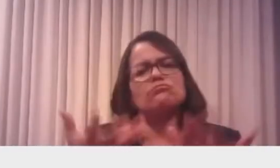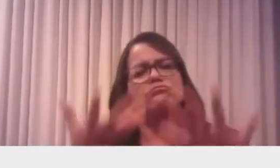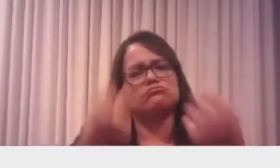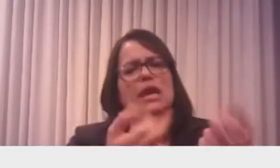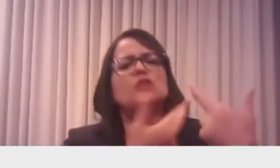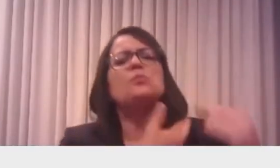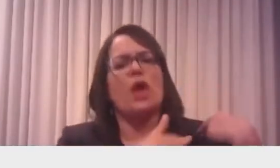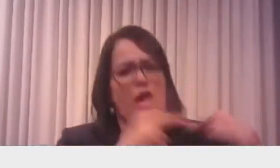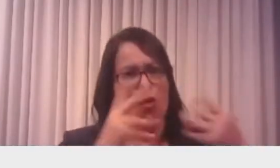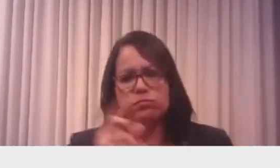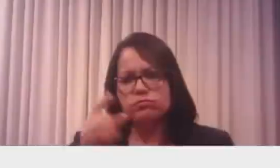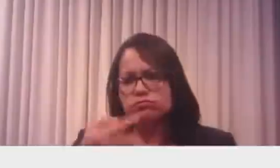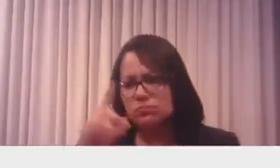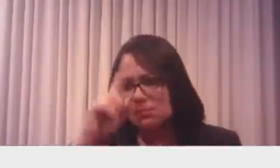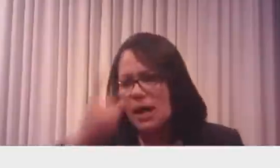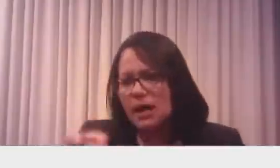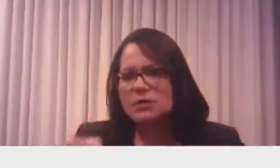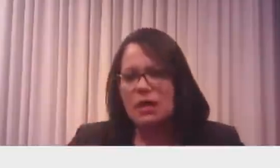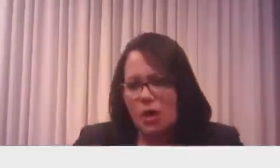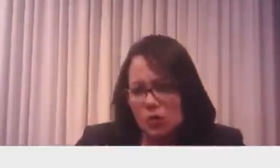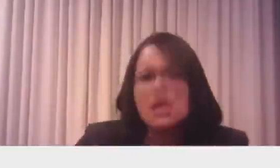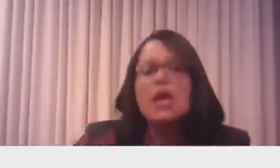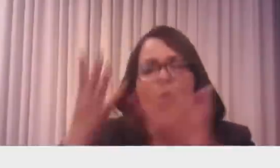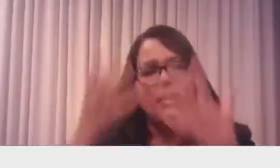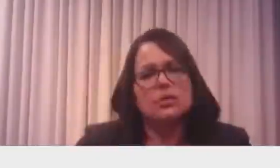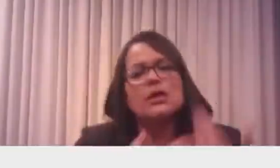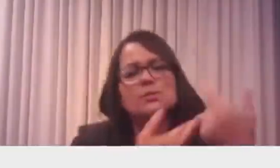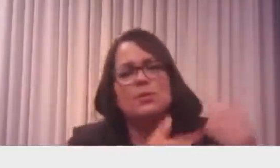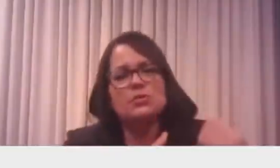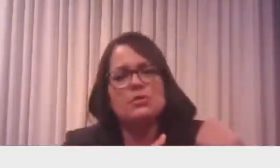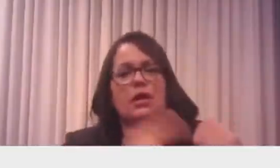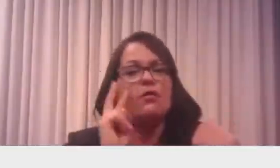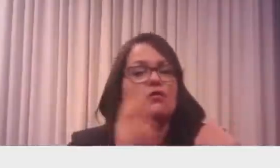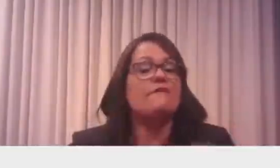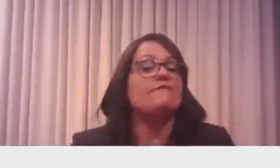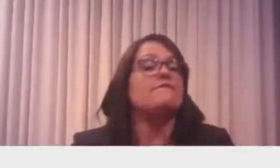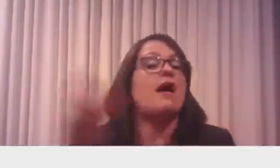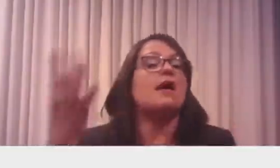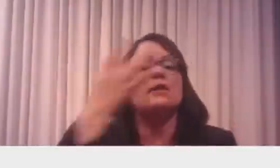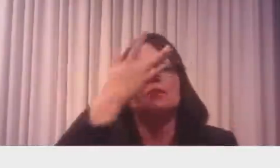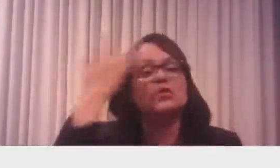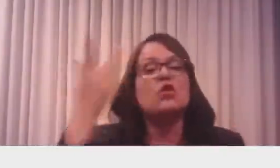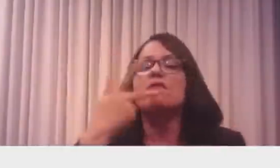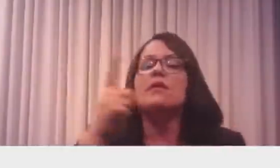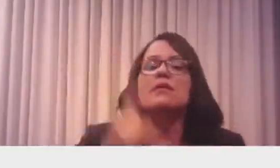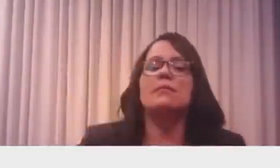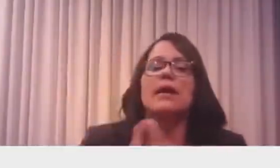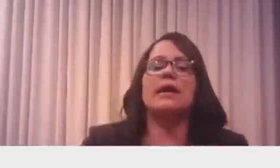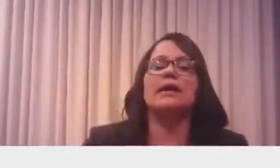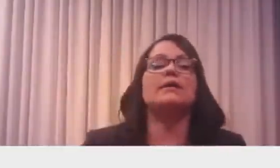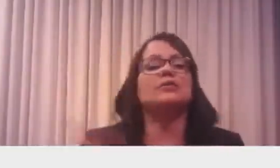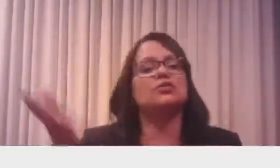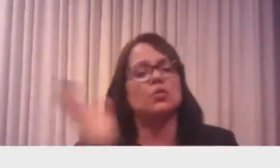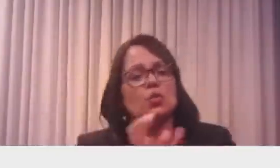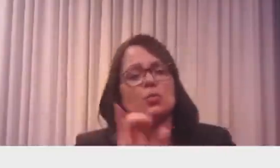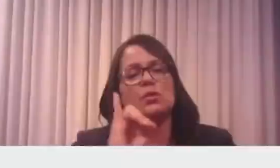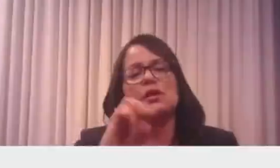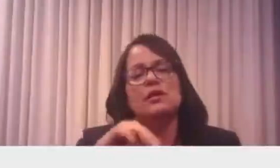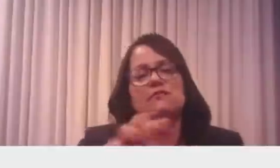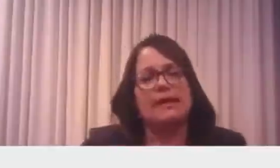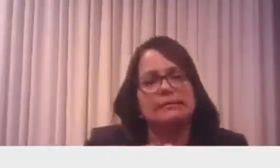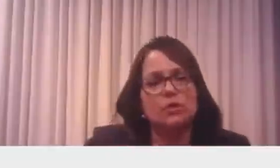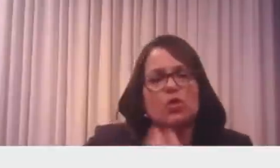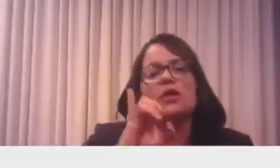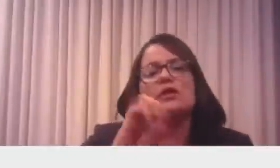pelos meus atos. Agora, o que eu vejo muita pessoa falar que entende do assunto, são os médicos aí, infectologistas, que entende do